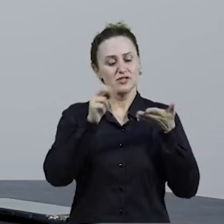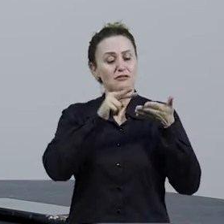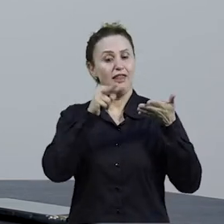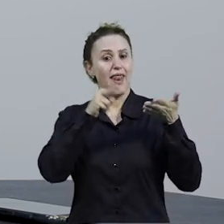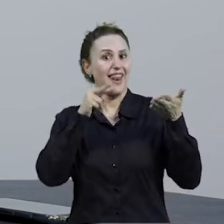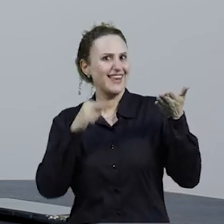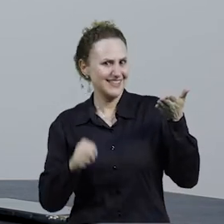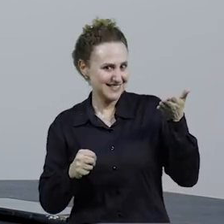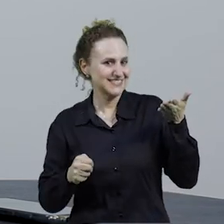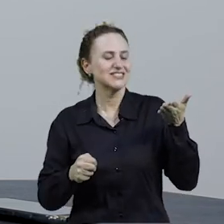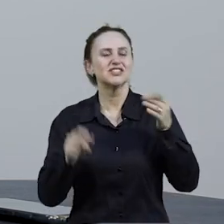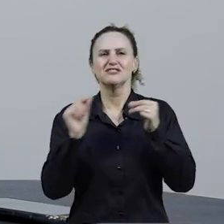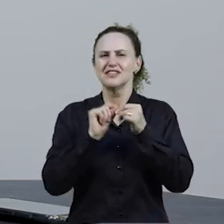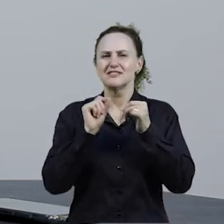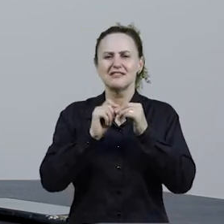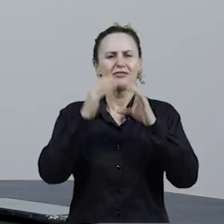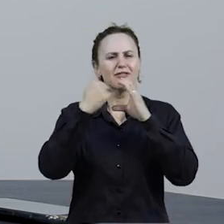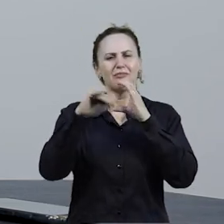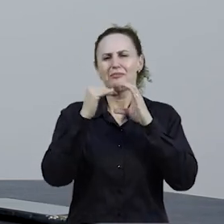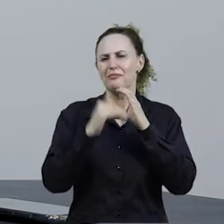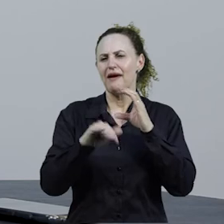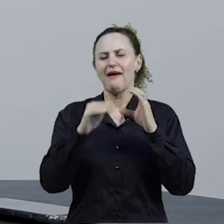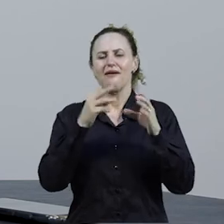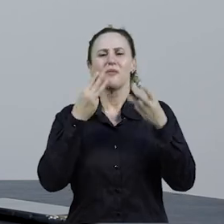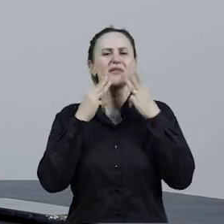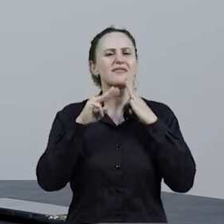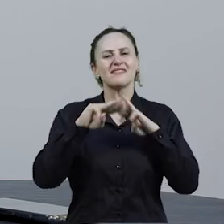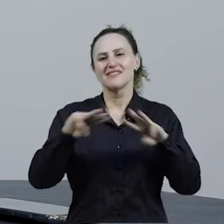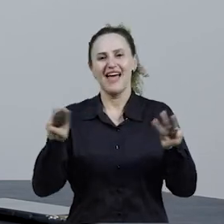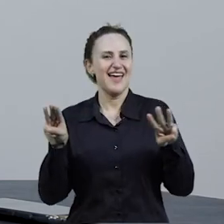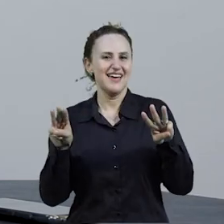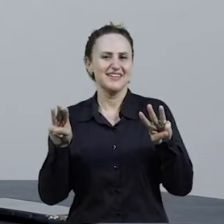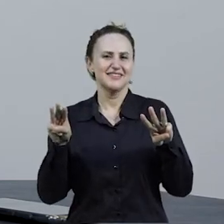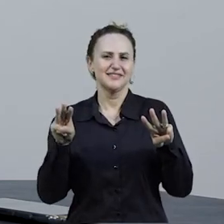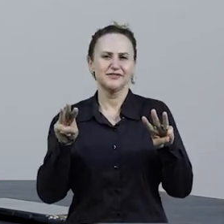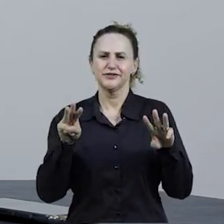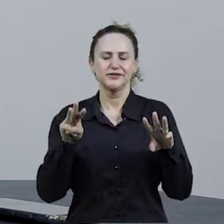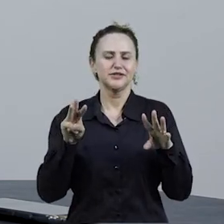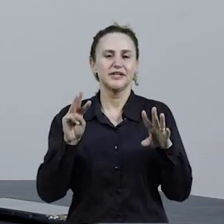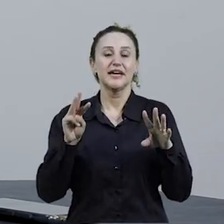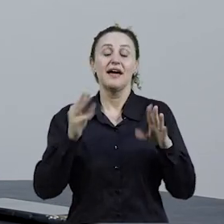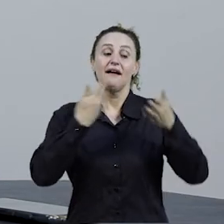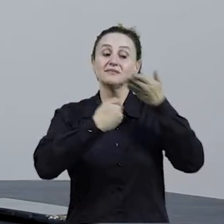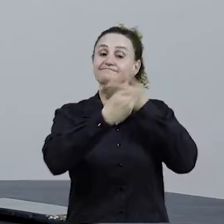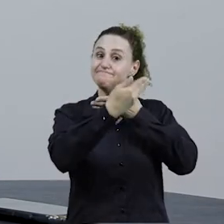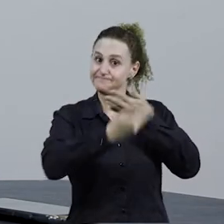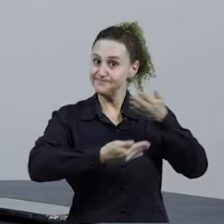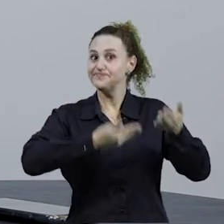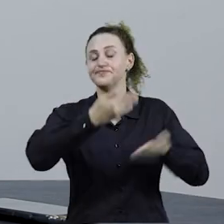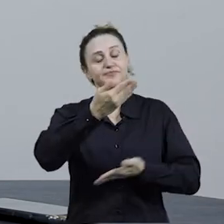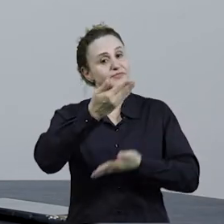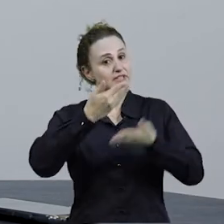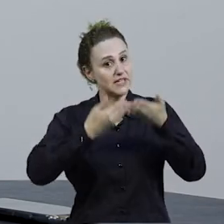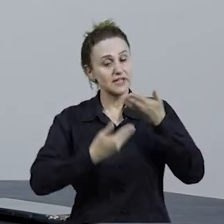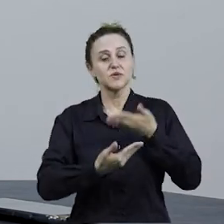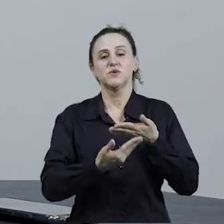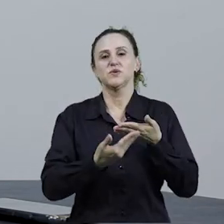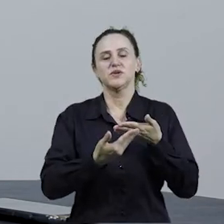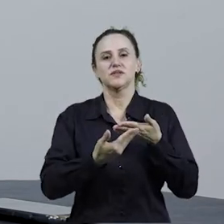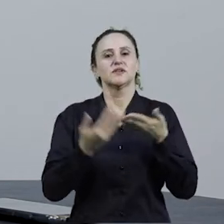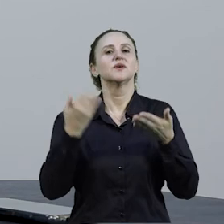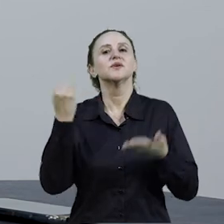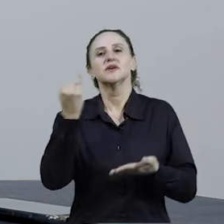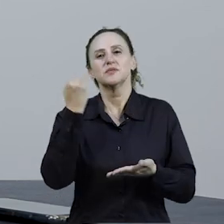seja lendo mensagem, escrevendo e-mail, respondendo chat e assim por diante, né? Então, essas interações estão aí